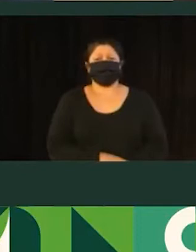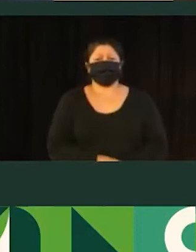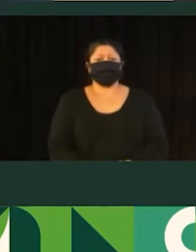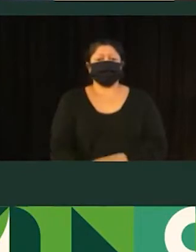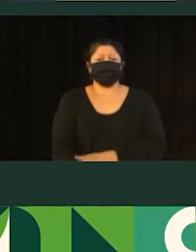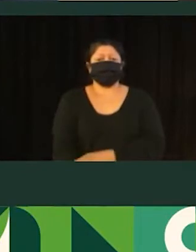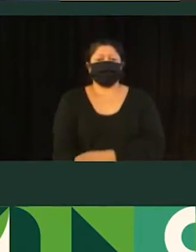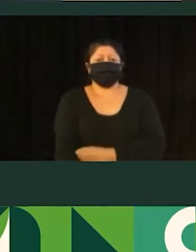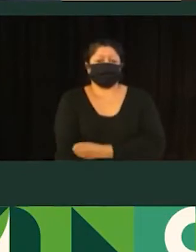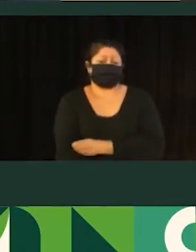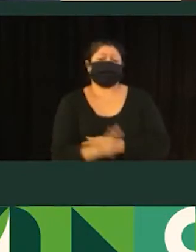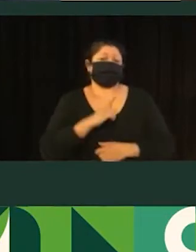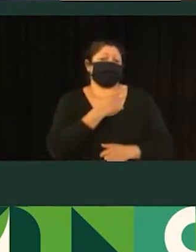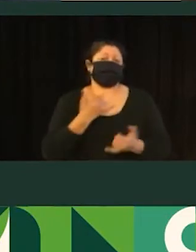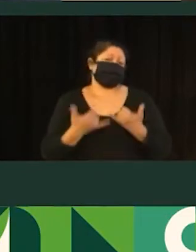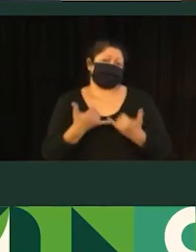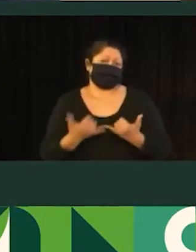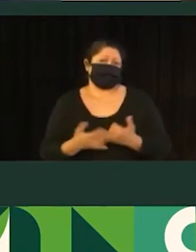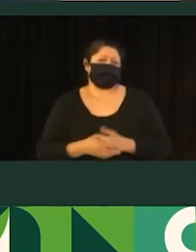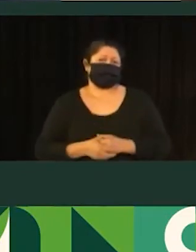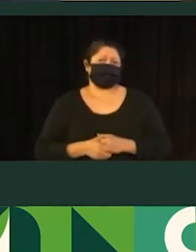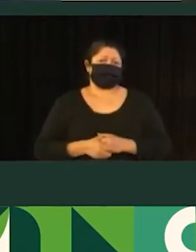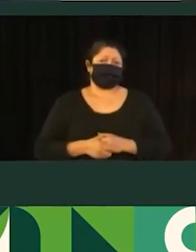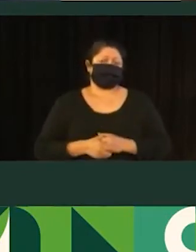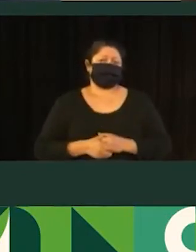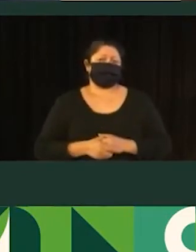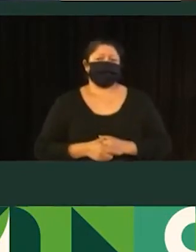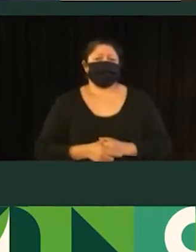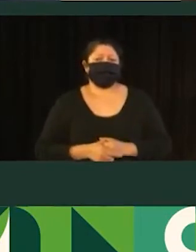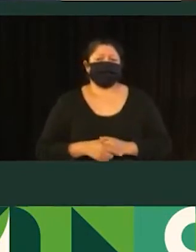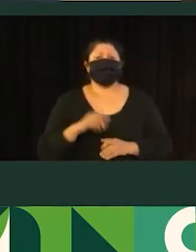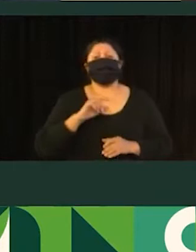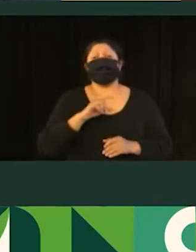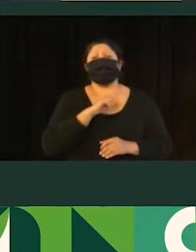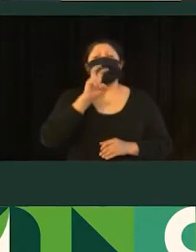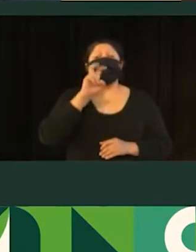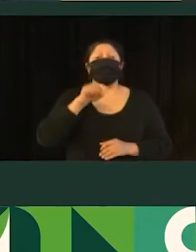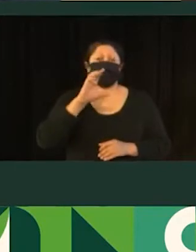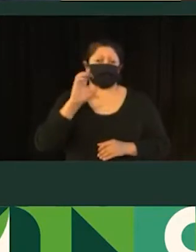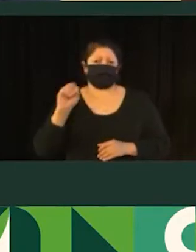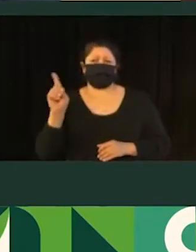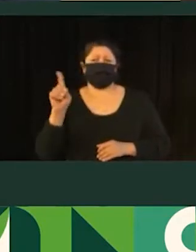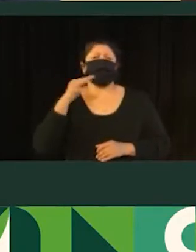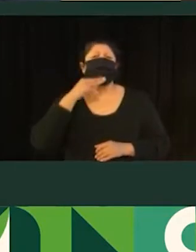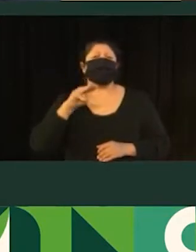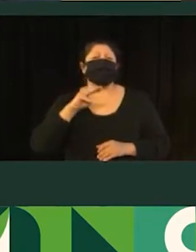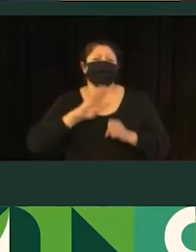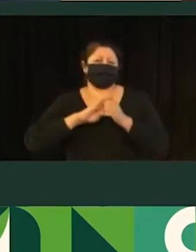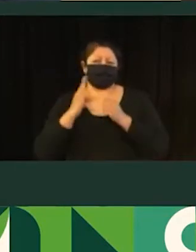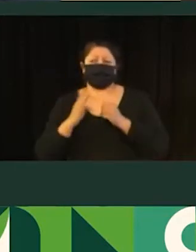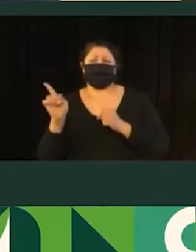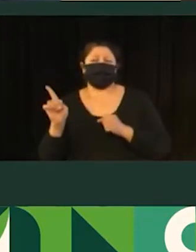Então, aqui um exemplo do que esse resultado dá. Aqui, então, a linha 5.000, que é da Matias, BR-116, centro, uma linha